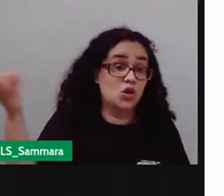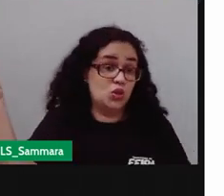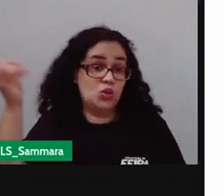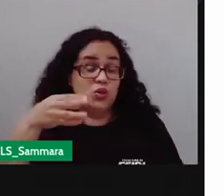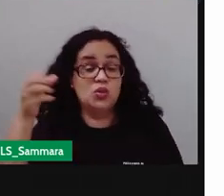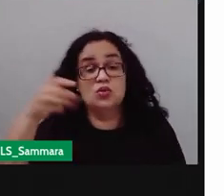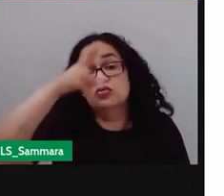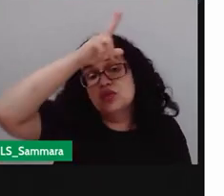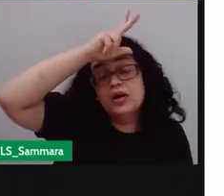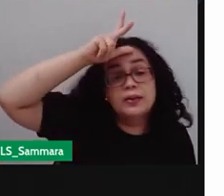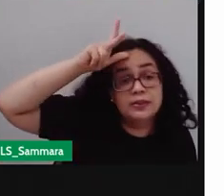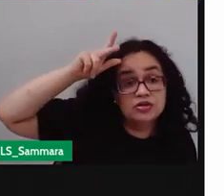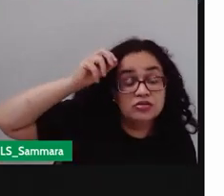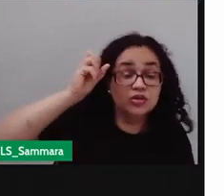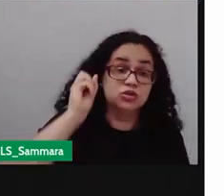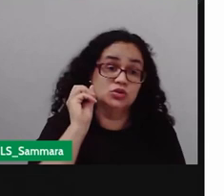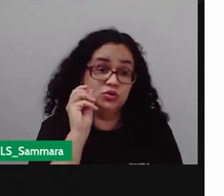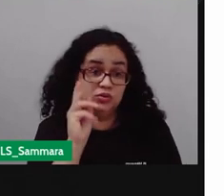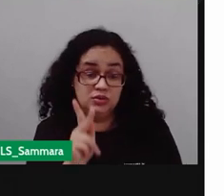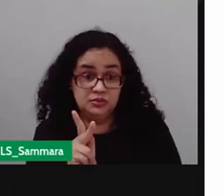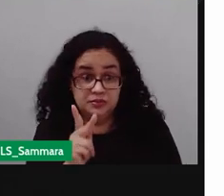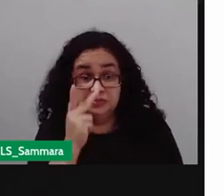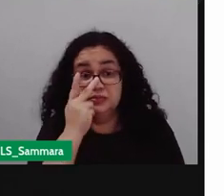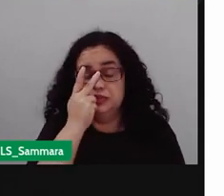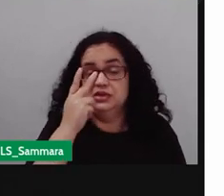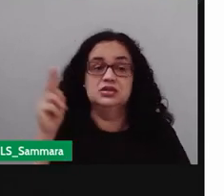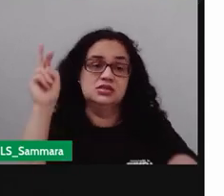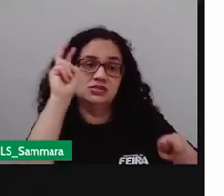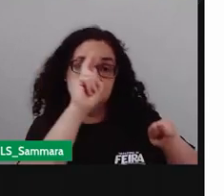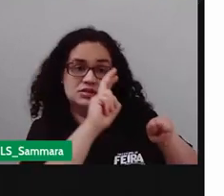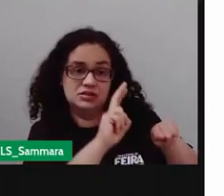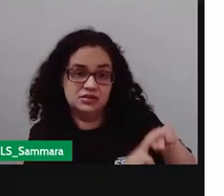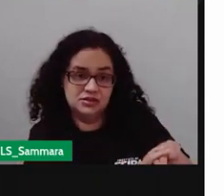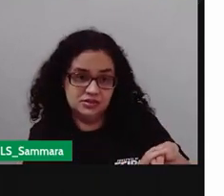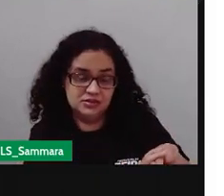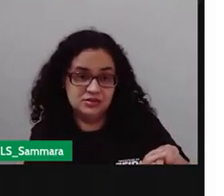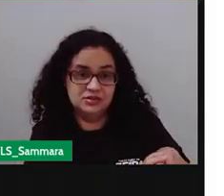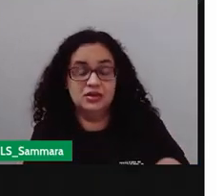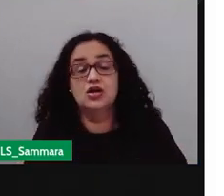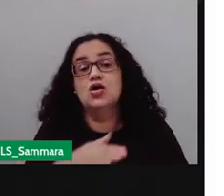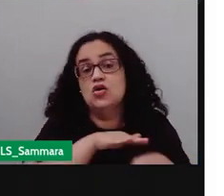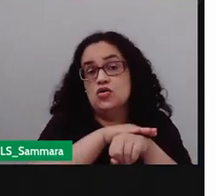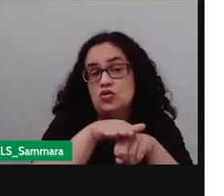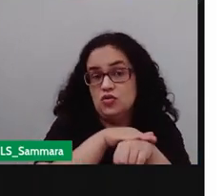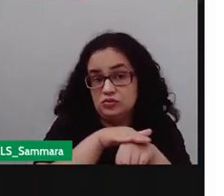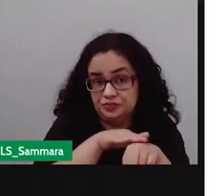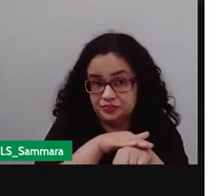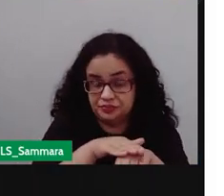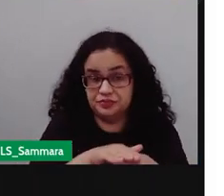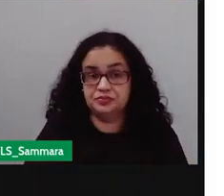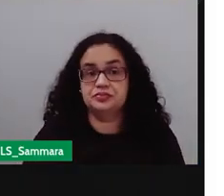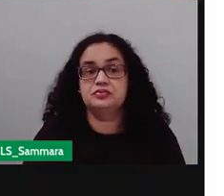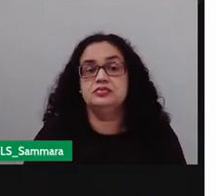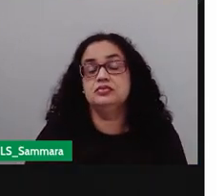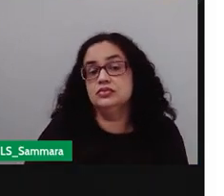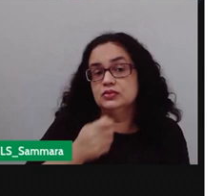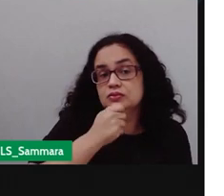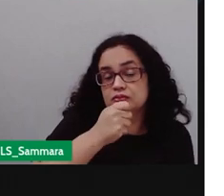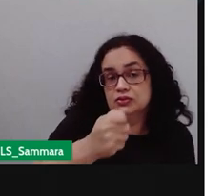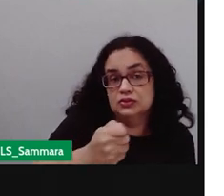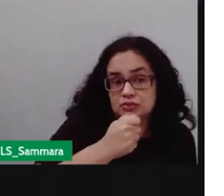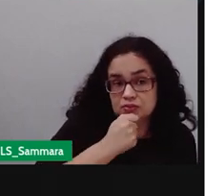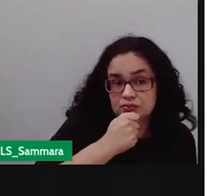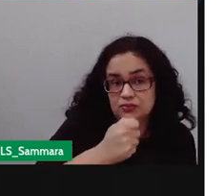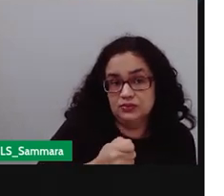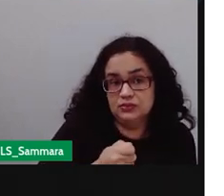prefeito, certo? Bom, estão sentados, existe um diálogo, obviamente que o entrevistador